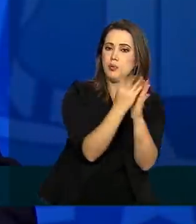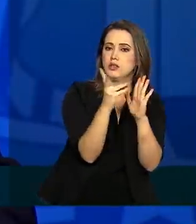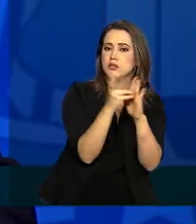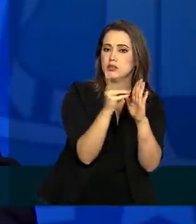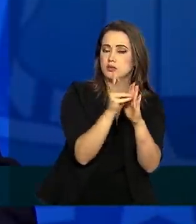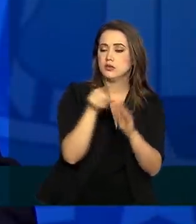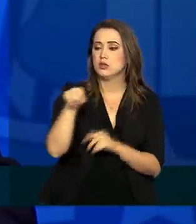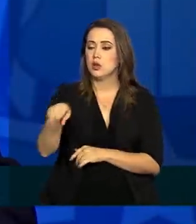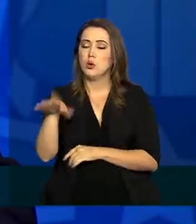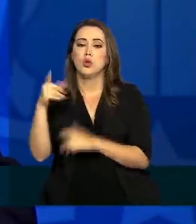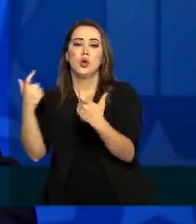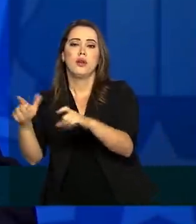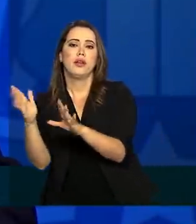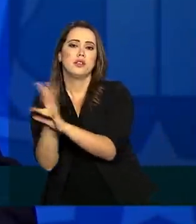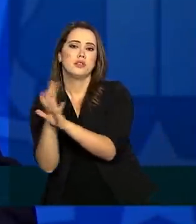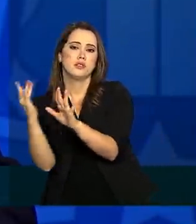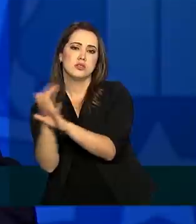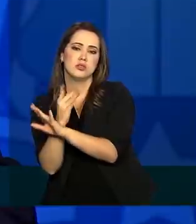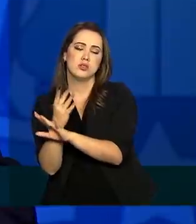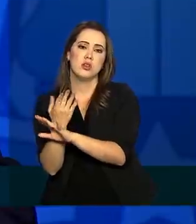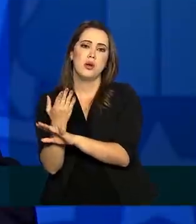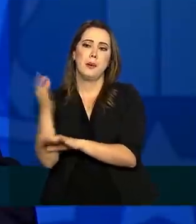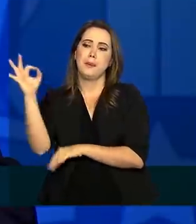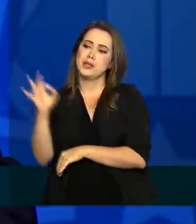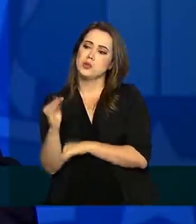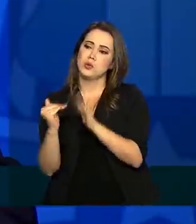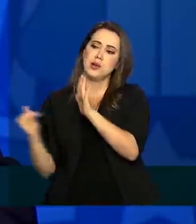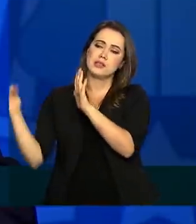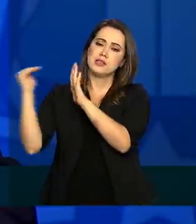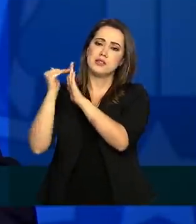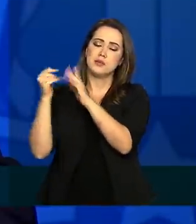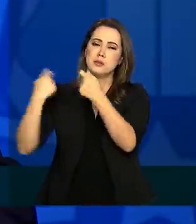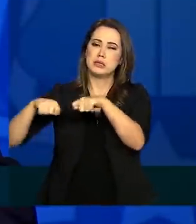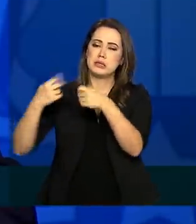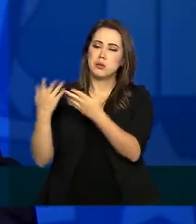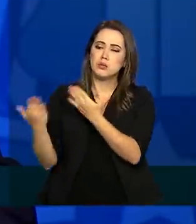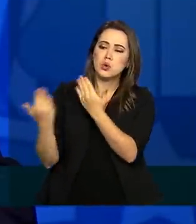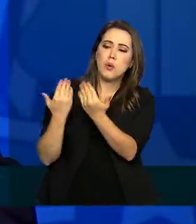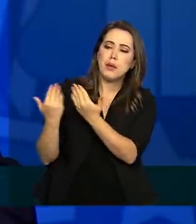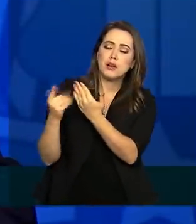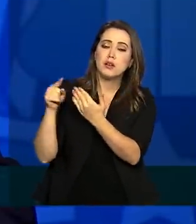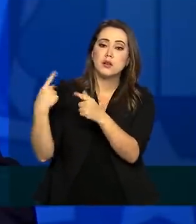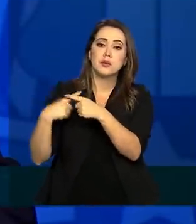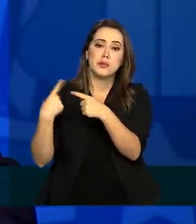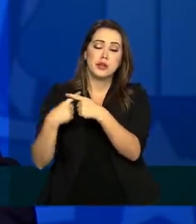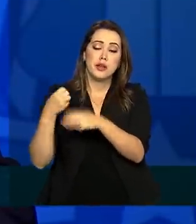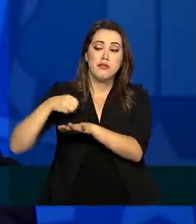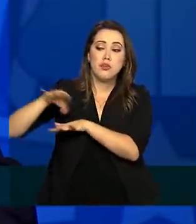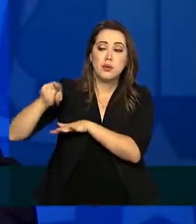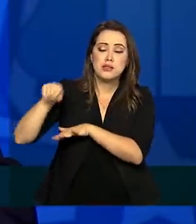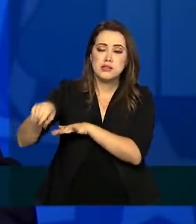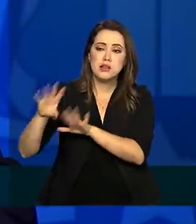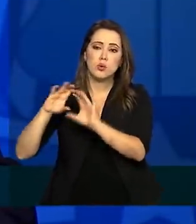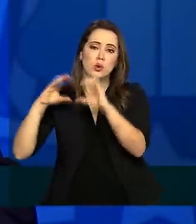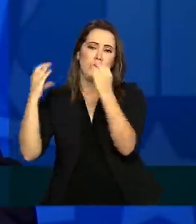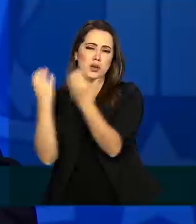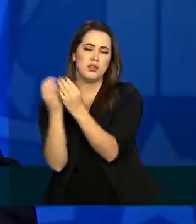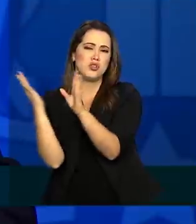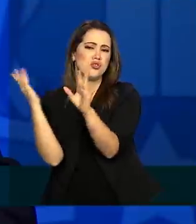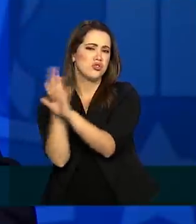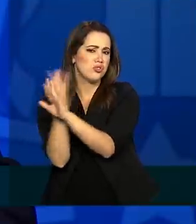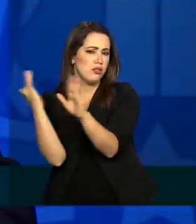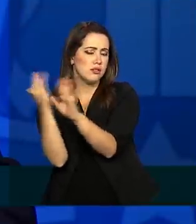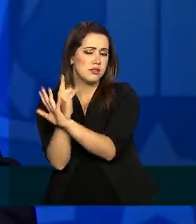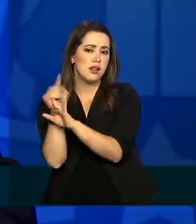autodeclarados na região urbana, o valor está acima da média e precisamos verificar o contexto em que se dá informação e quais são as